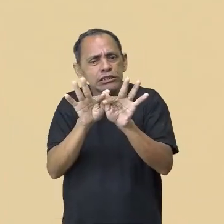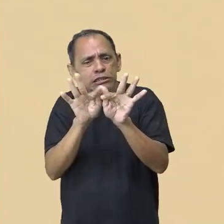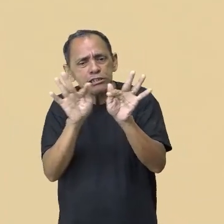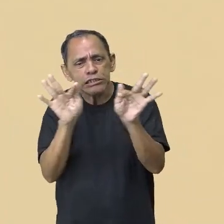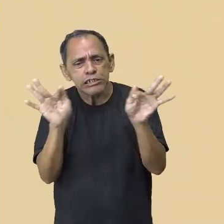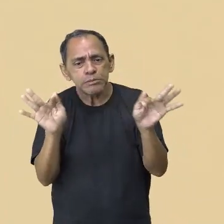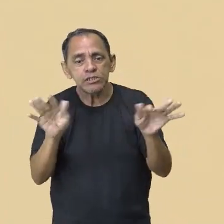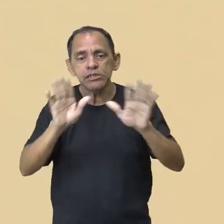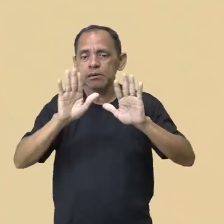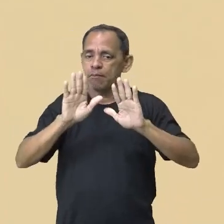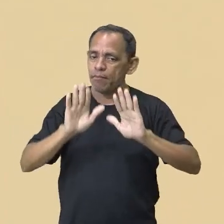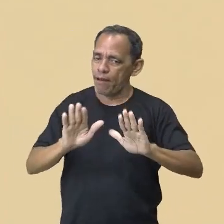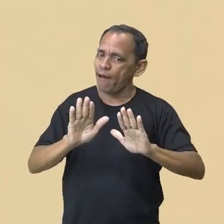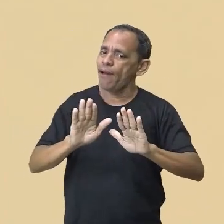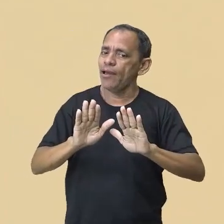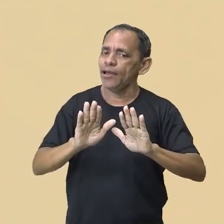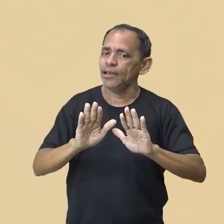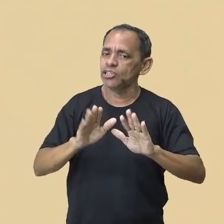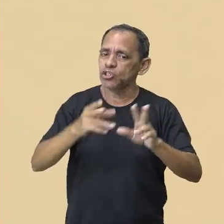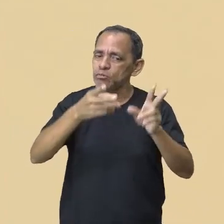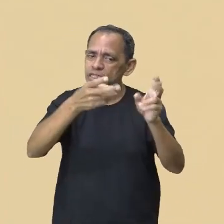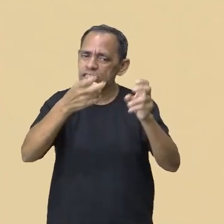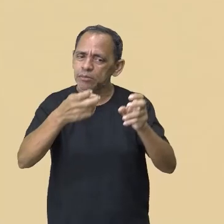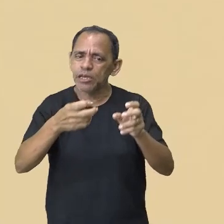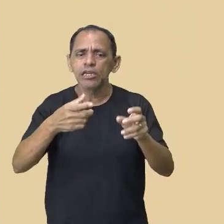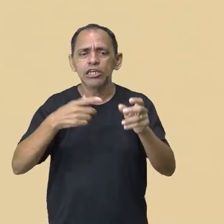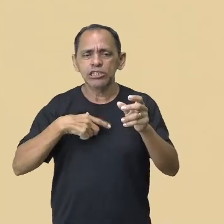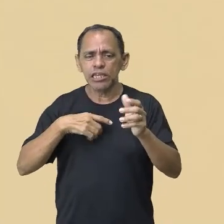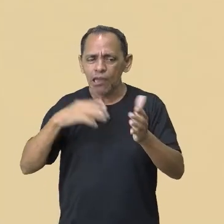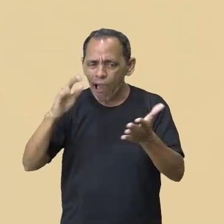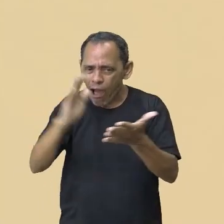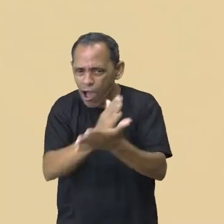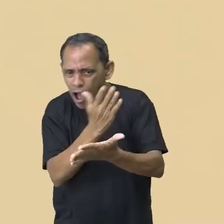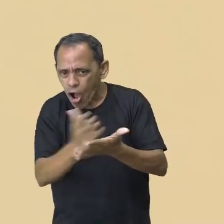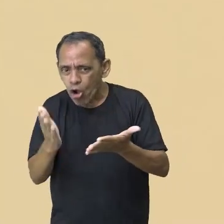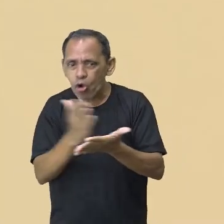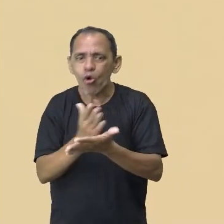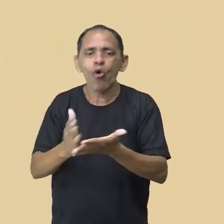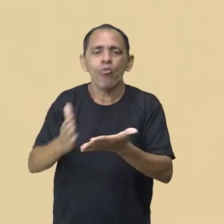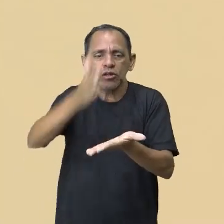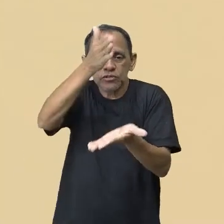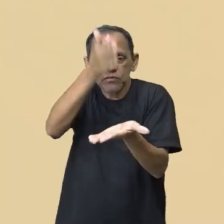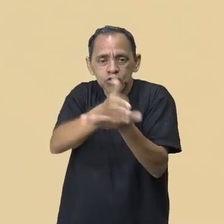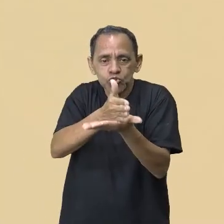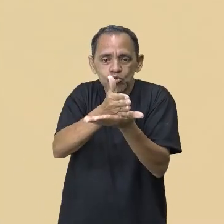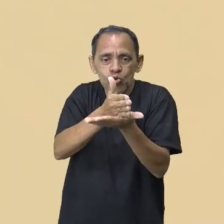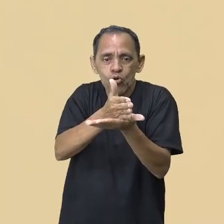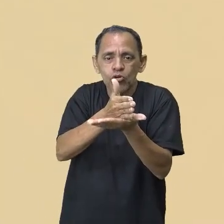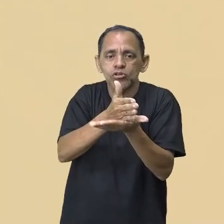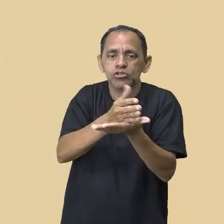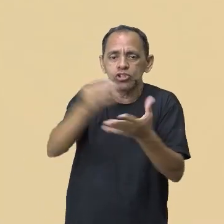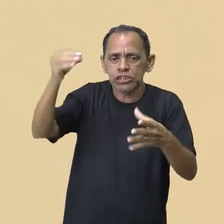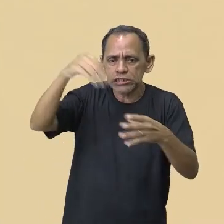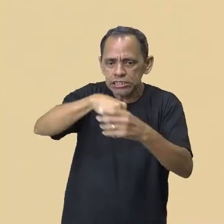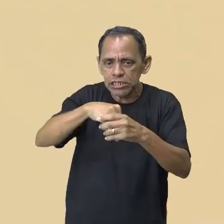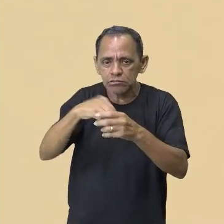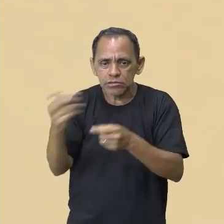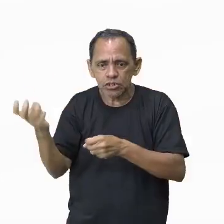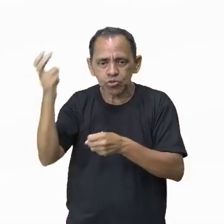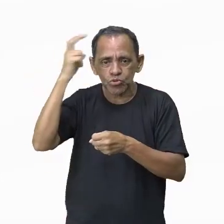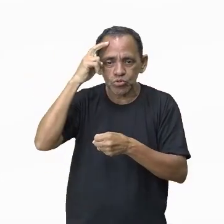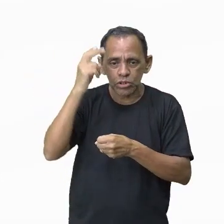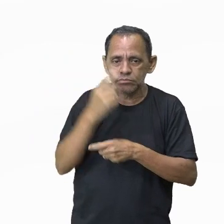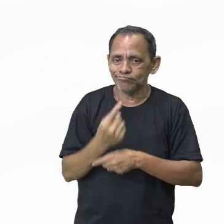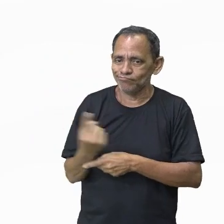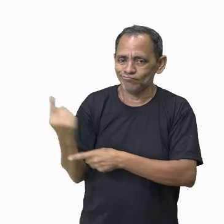ela é subdividida em alguns tipos de cultura, né? E a primeira que trago pra gente apreciar e